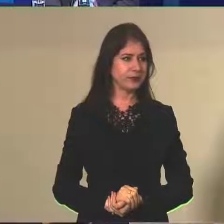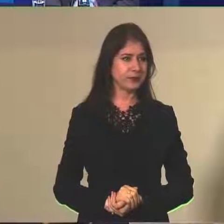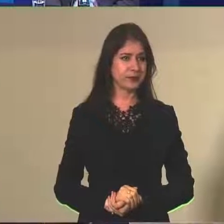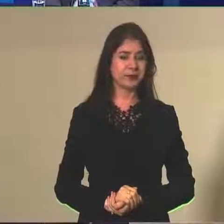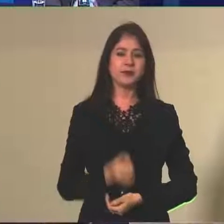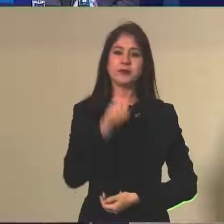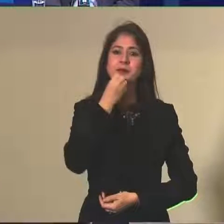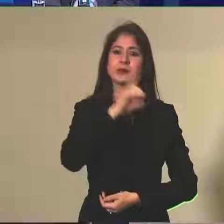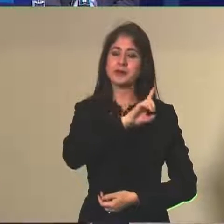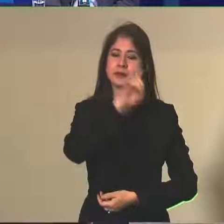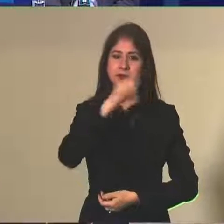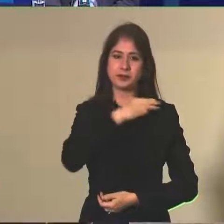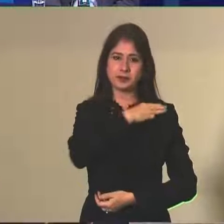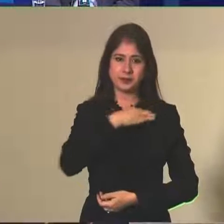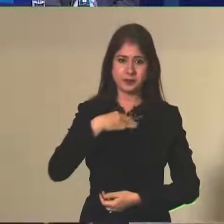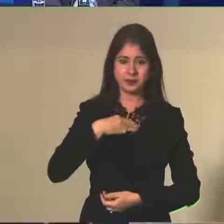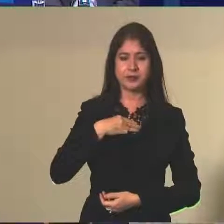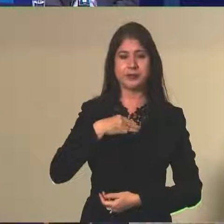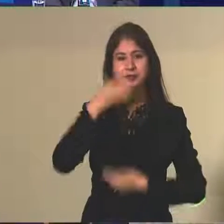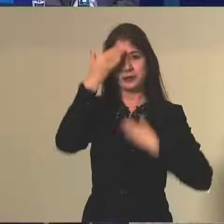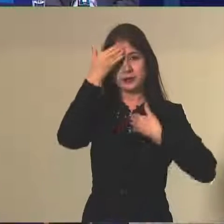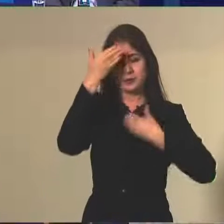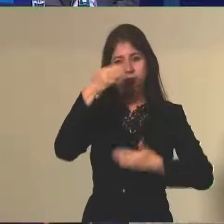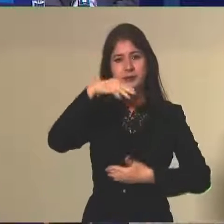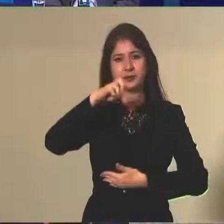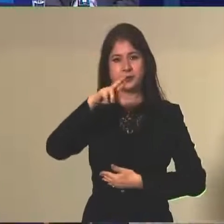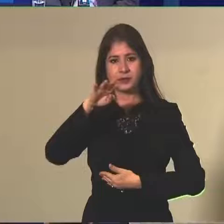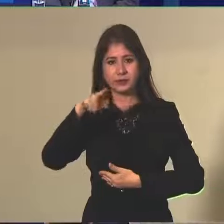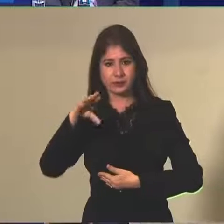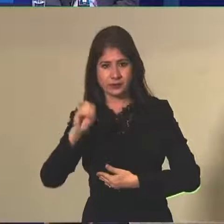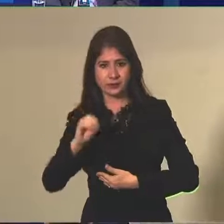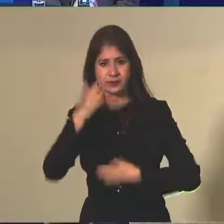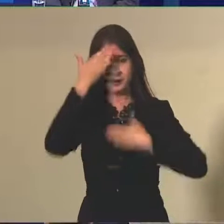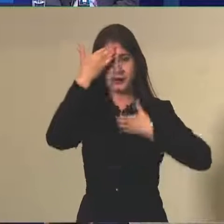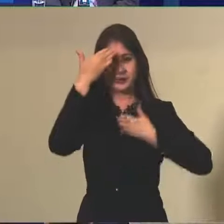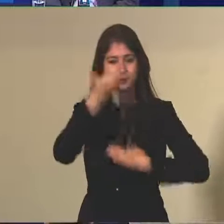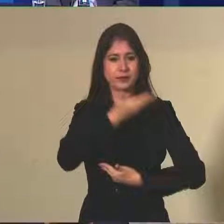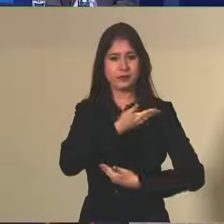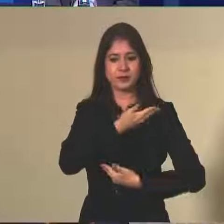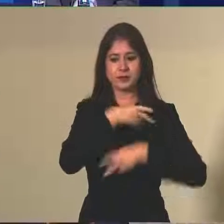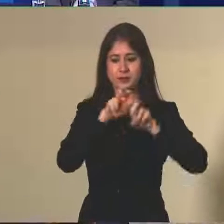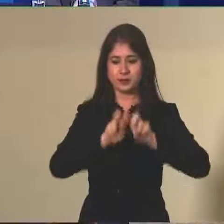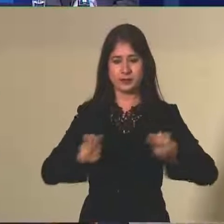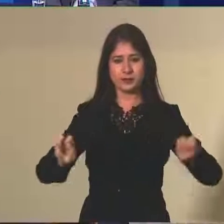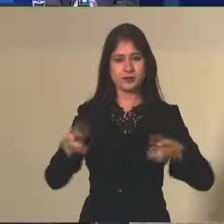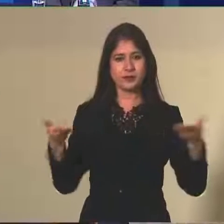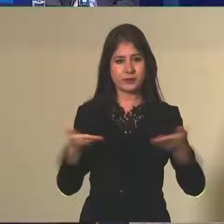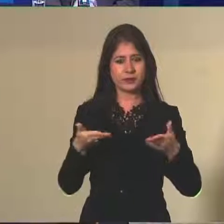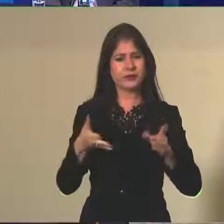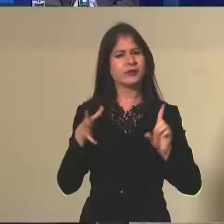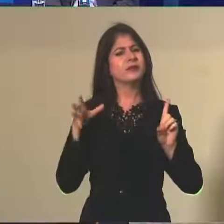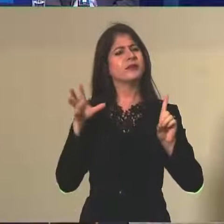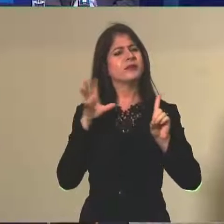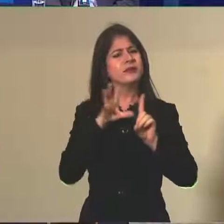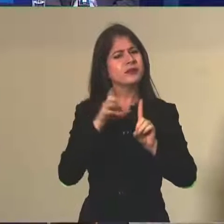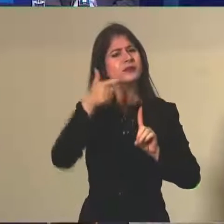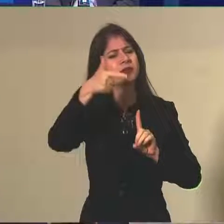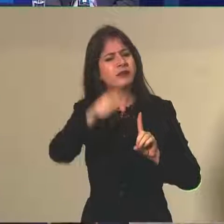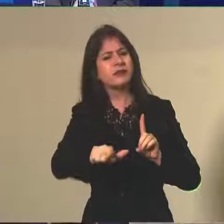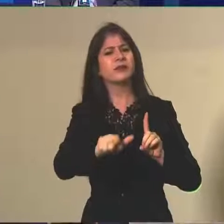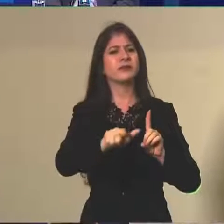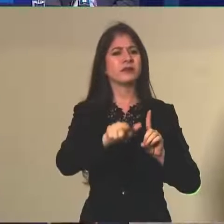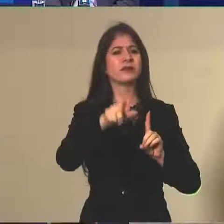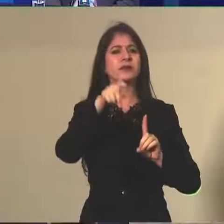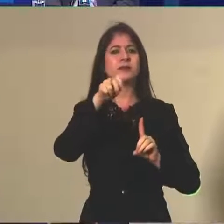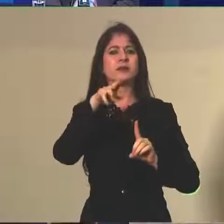Olá, bom dia, ministro, bom dia, Moreno, bom dia, colegas na mesa. Tem uma pergunta só, mas eu gostaria só de insistir com o senhor, ministro, Paulo